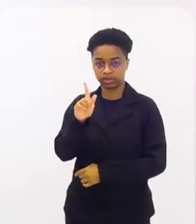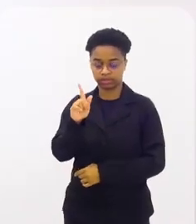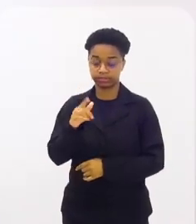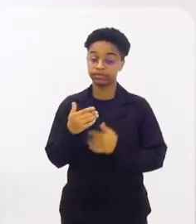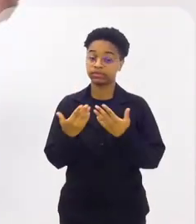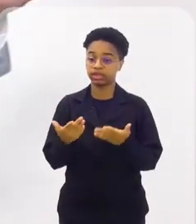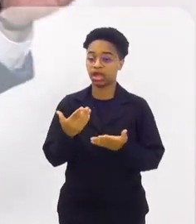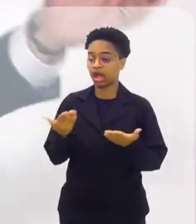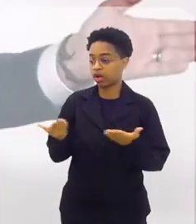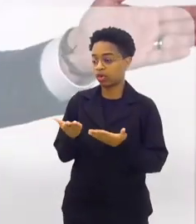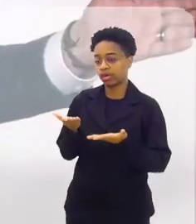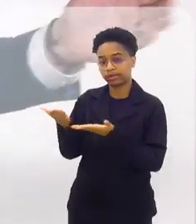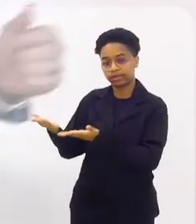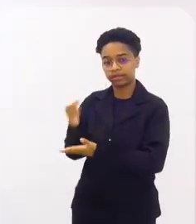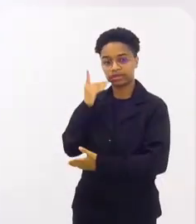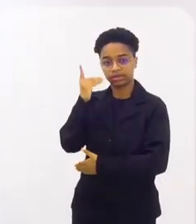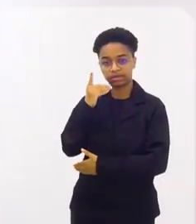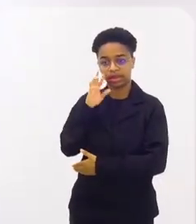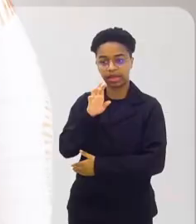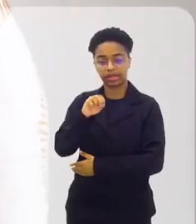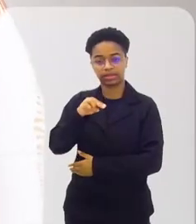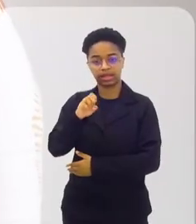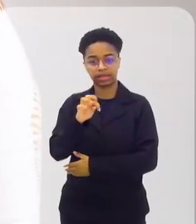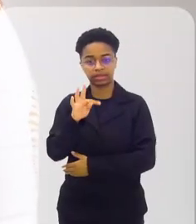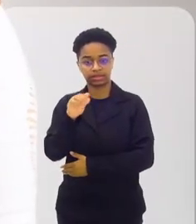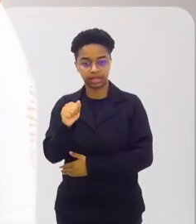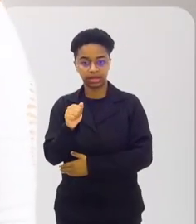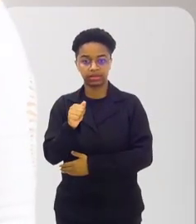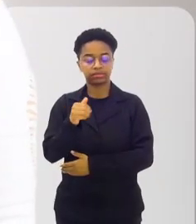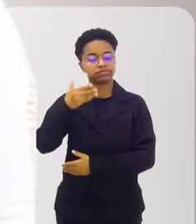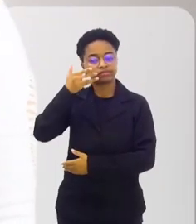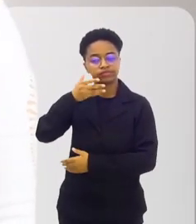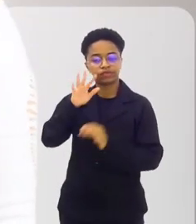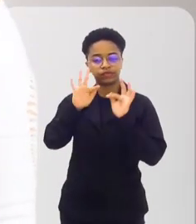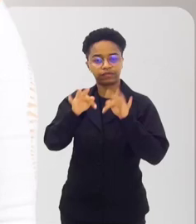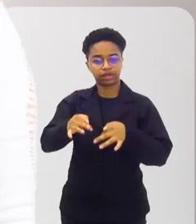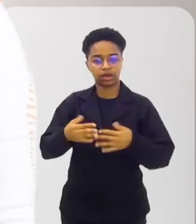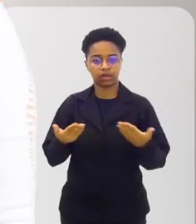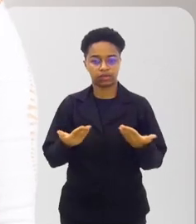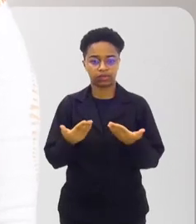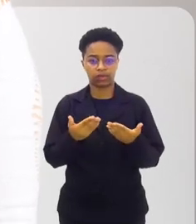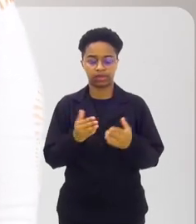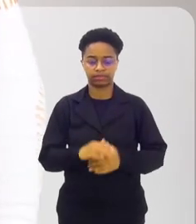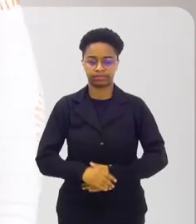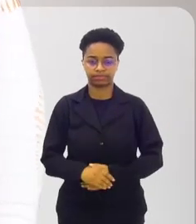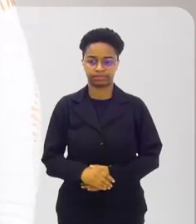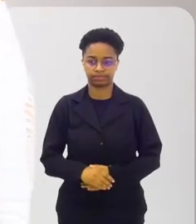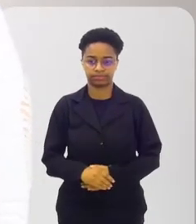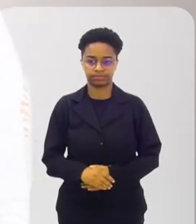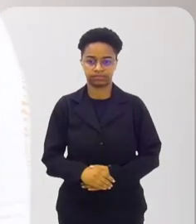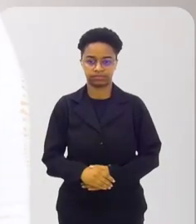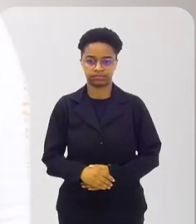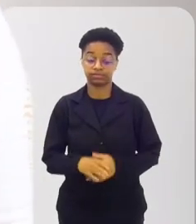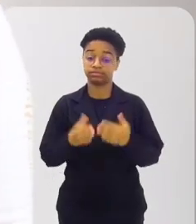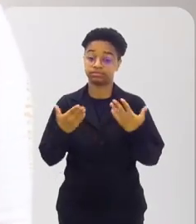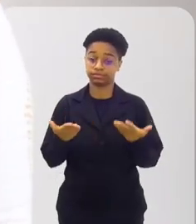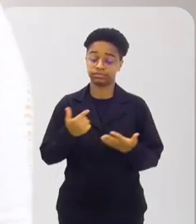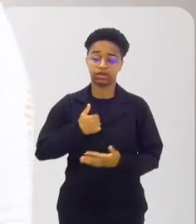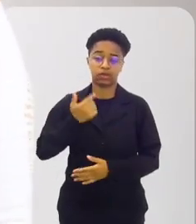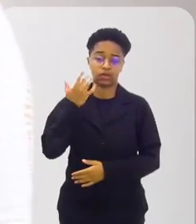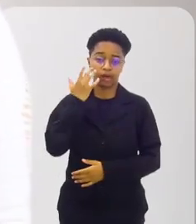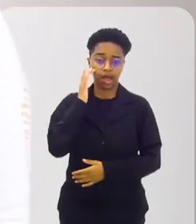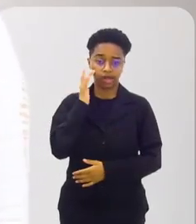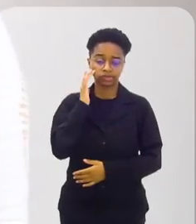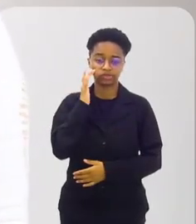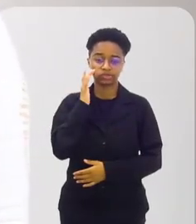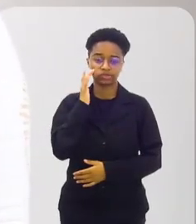Um prazer recebê-la aqui. Eu já passo para a nossa deputada, Renata Souza, para fazer suas considerações finais aqui no nosso programa. Muito obrigado. acho